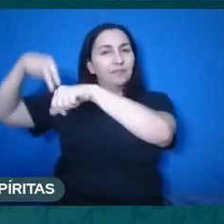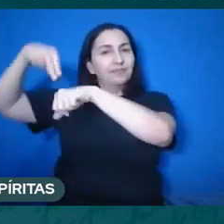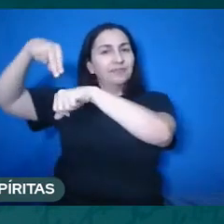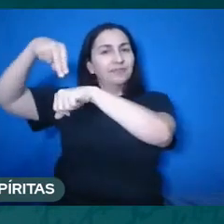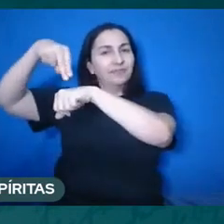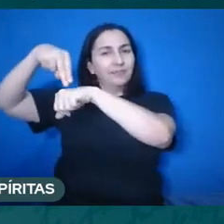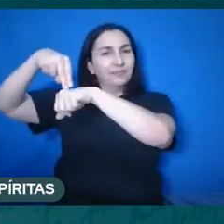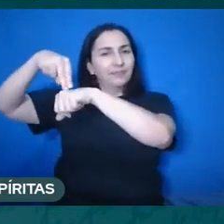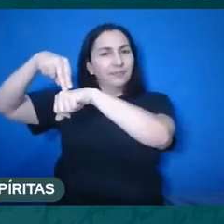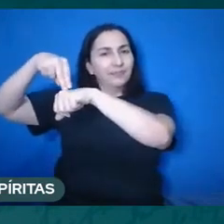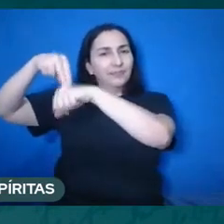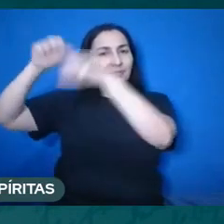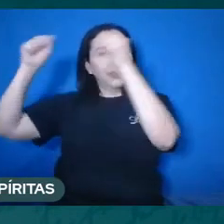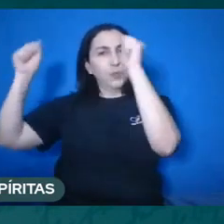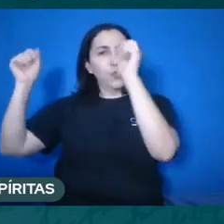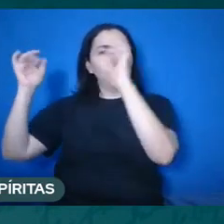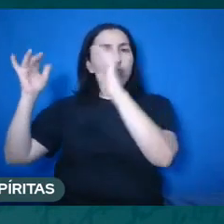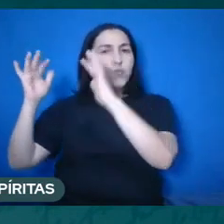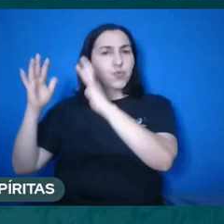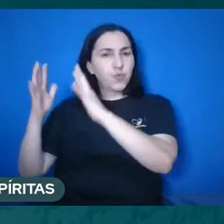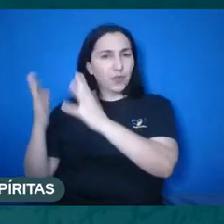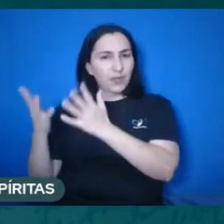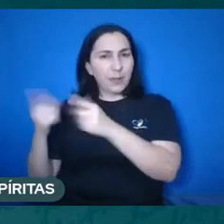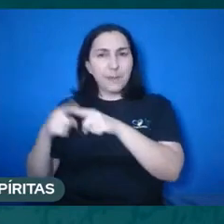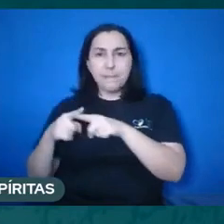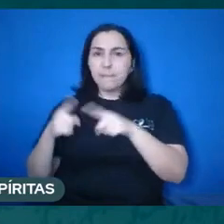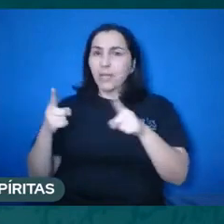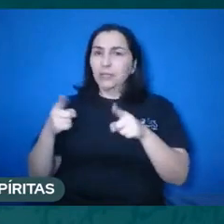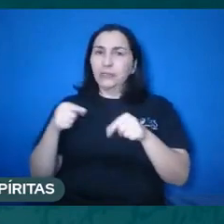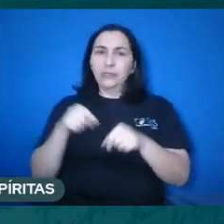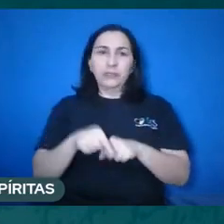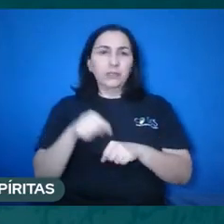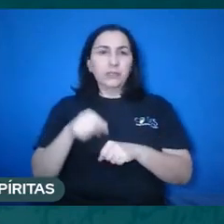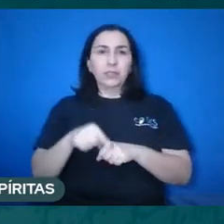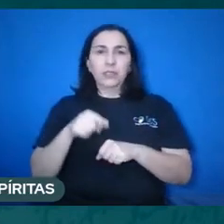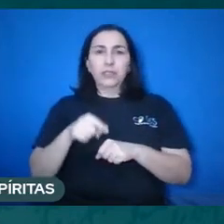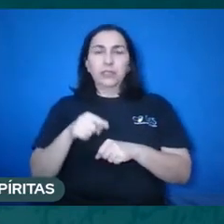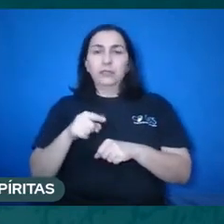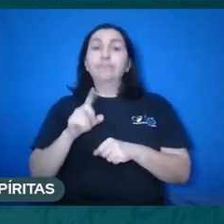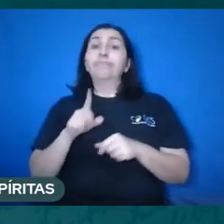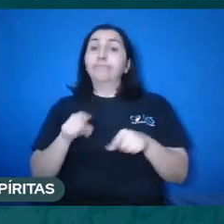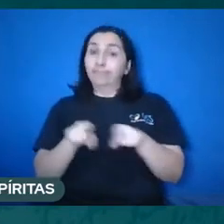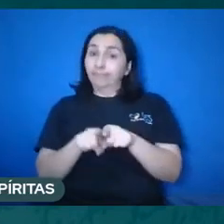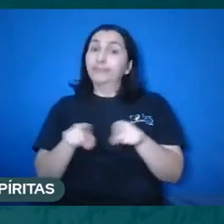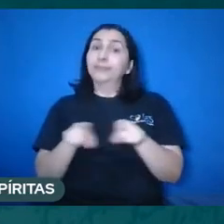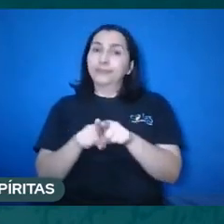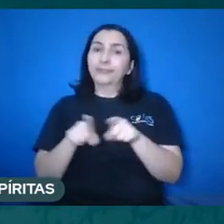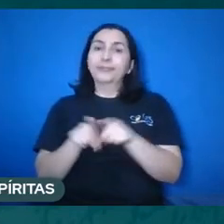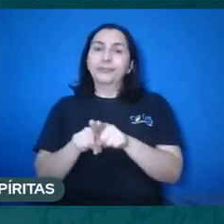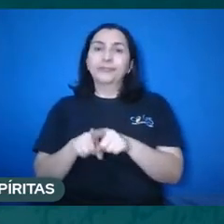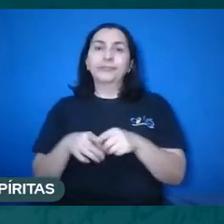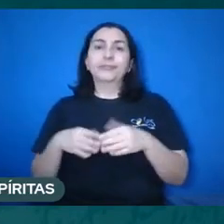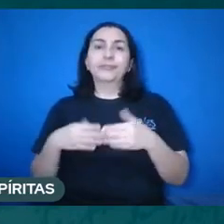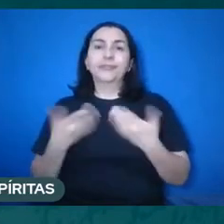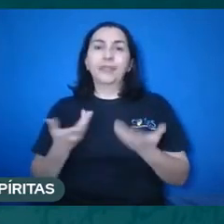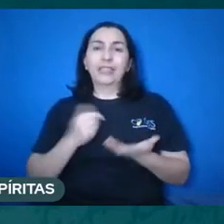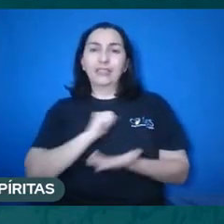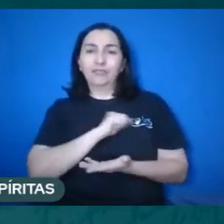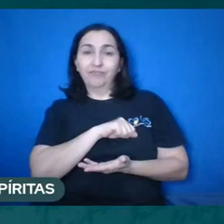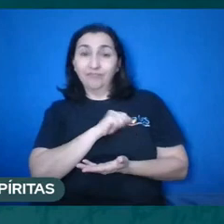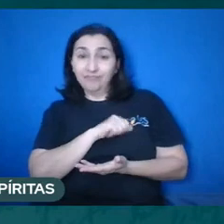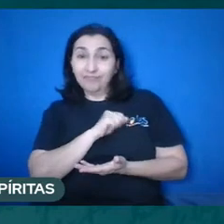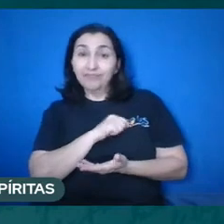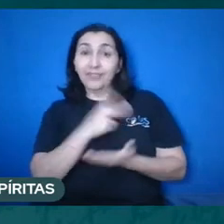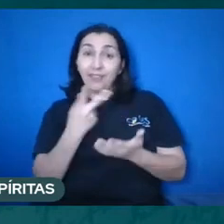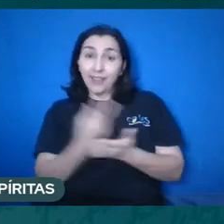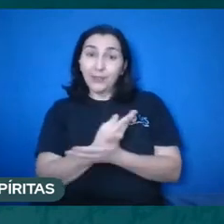Mas não era um torturador, um assassino, um criminoso também? No momento em que